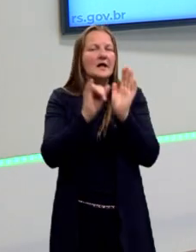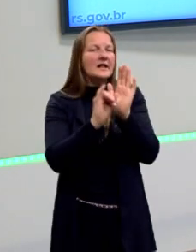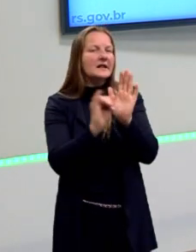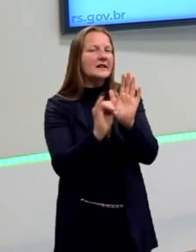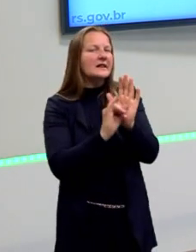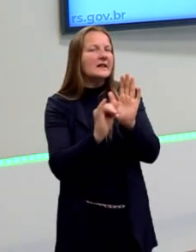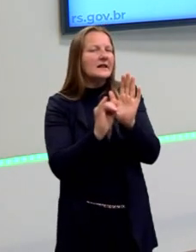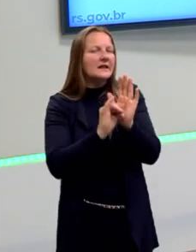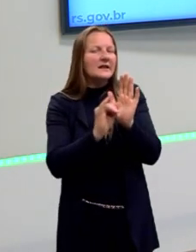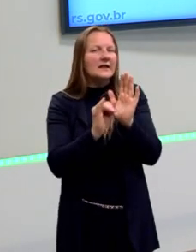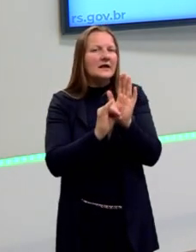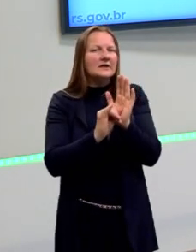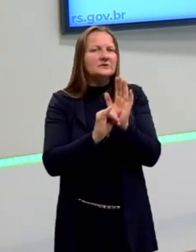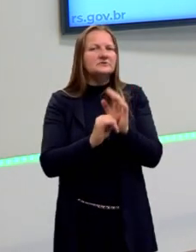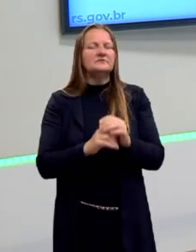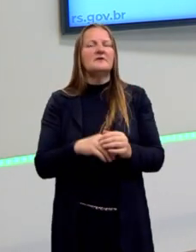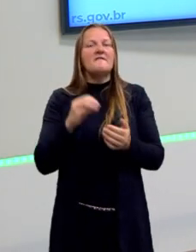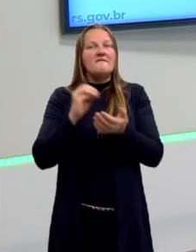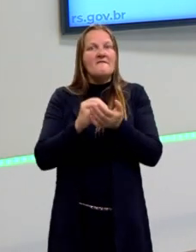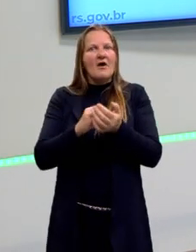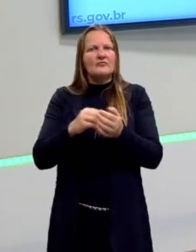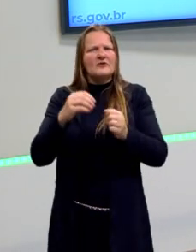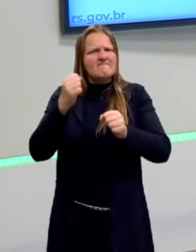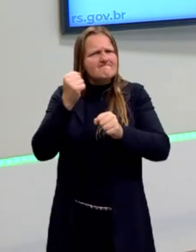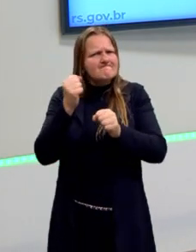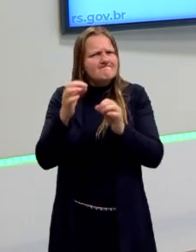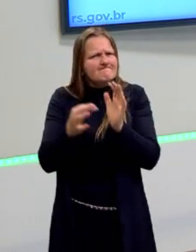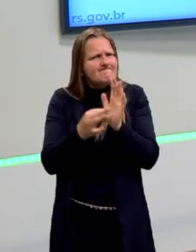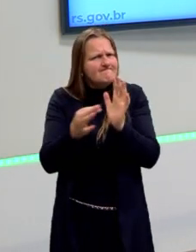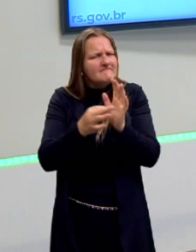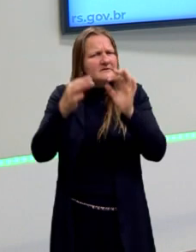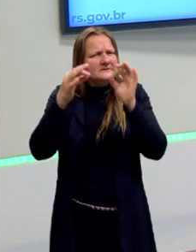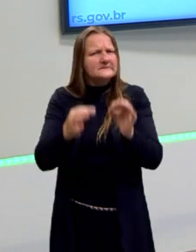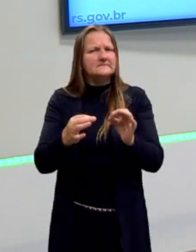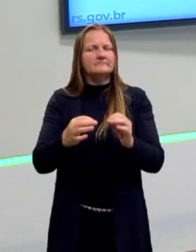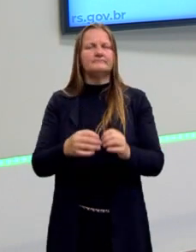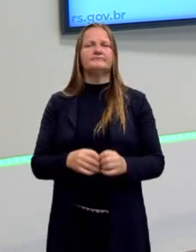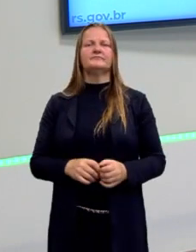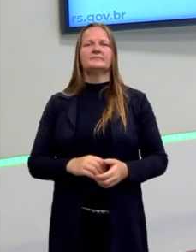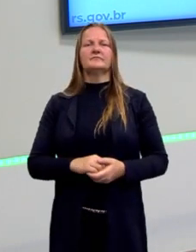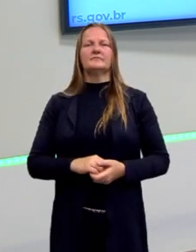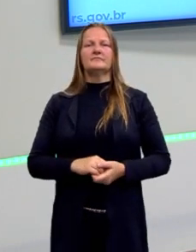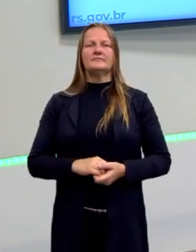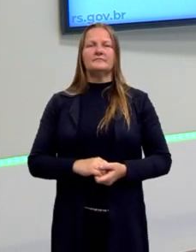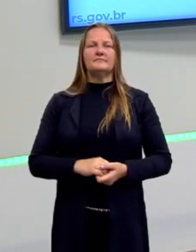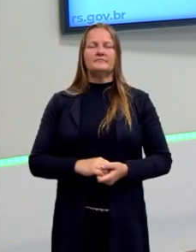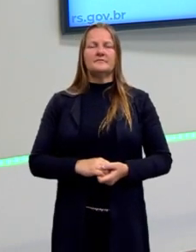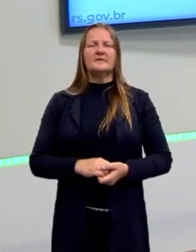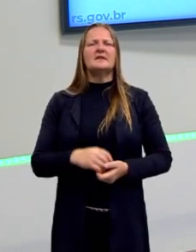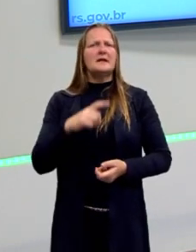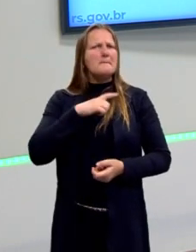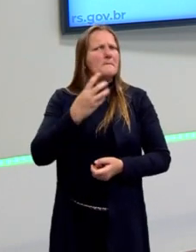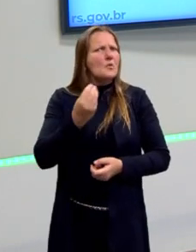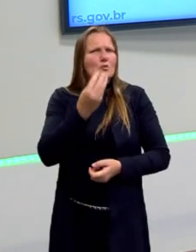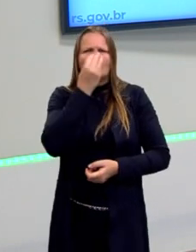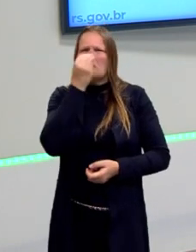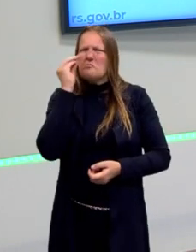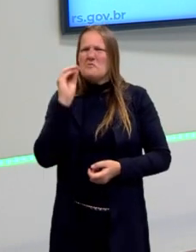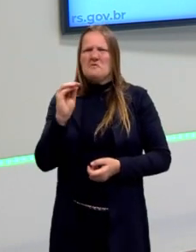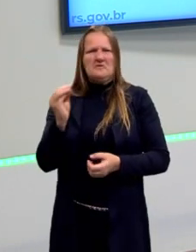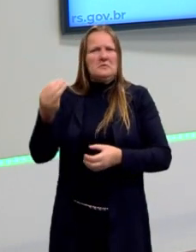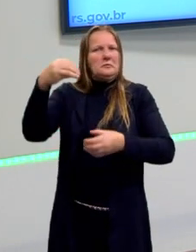bastante inconsistente. Contém construções extremamente preconceituosas,